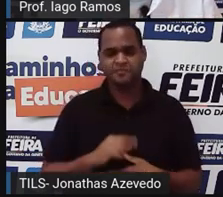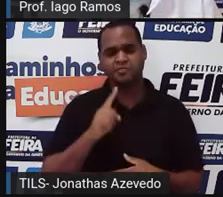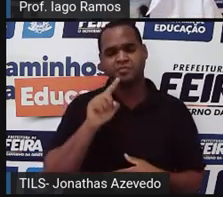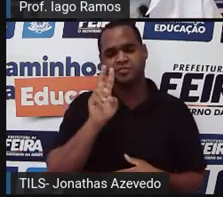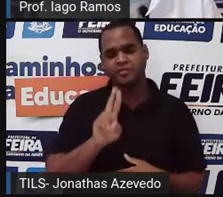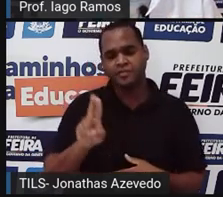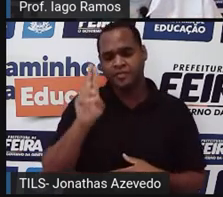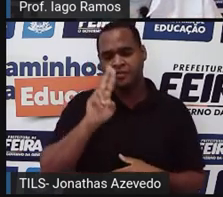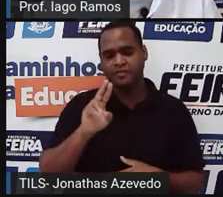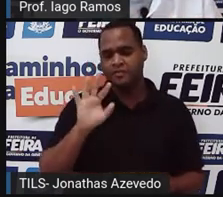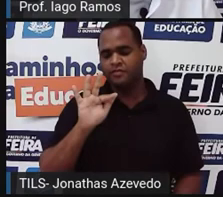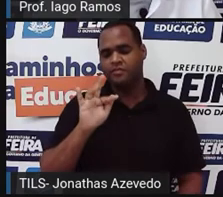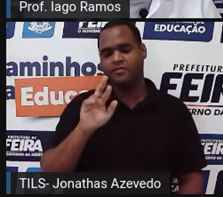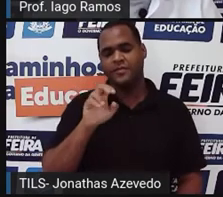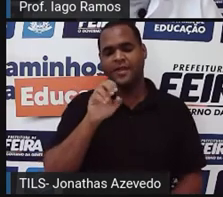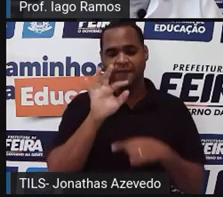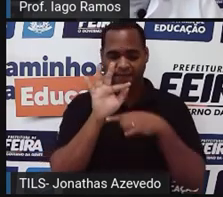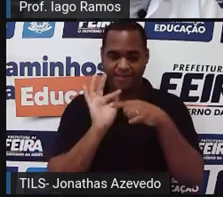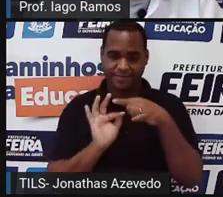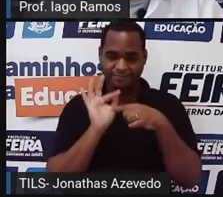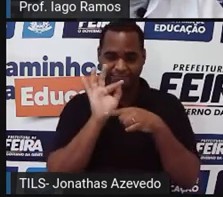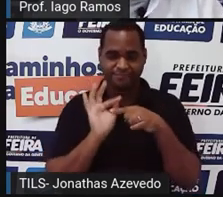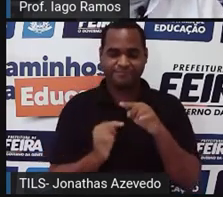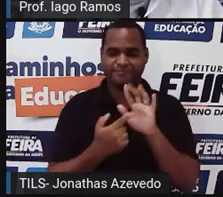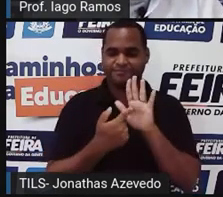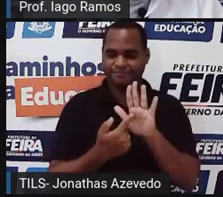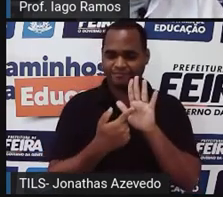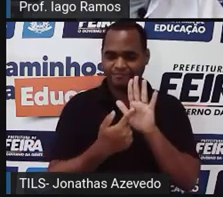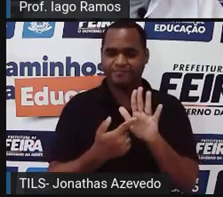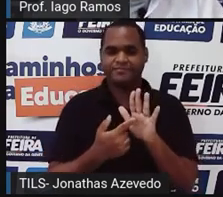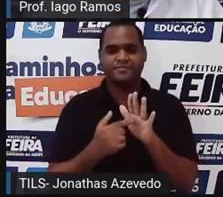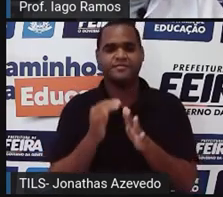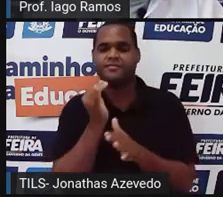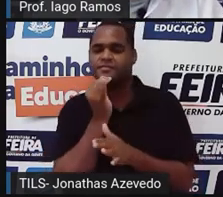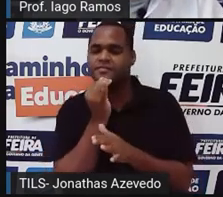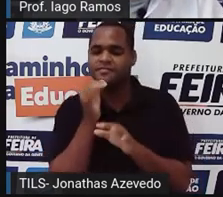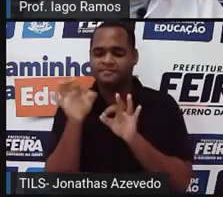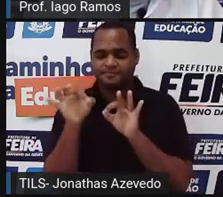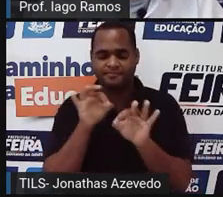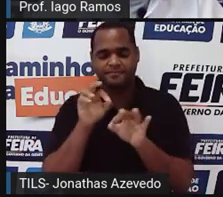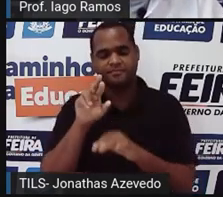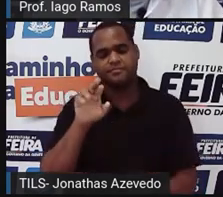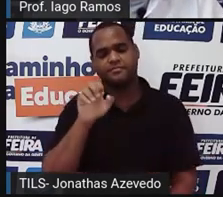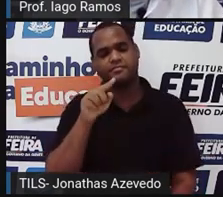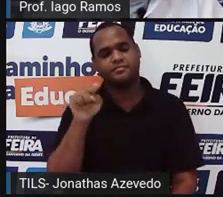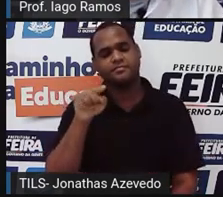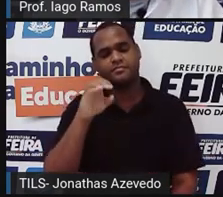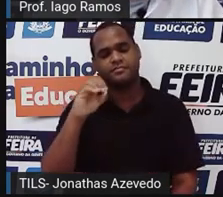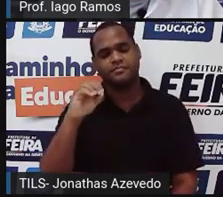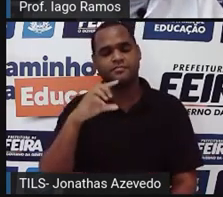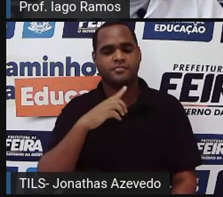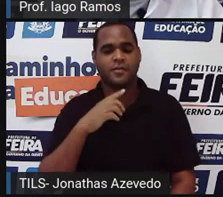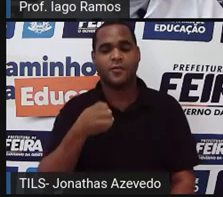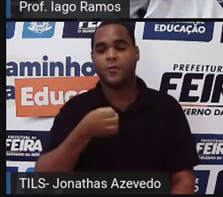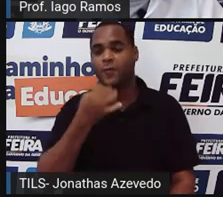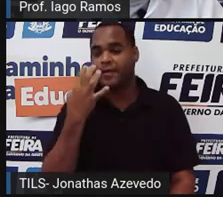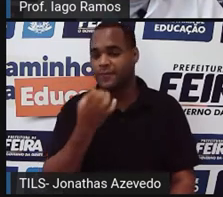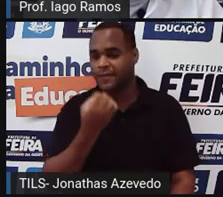fração para poder representar ela. Por exemplo, se eu monto uma razão com a quantidade de alunos, né?